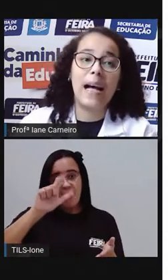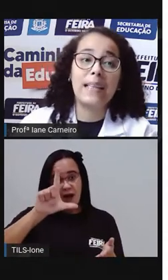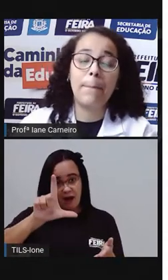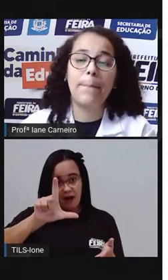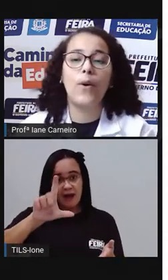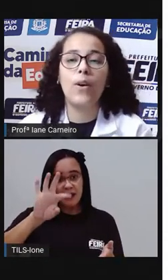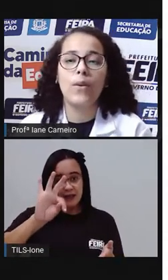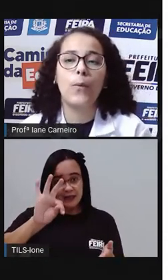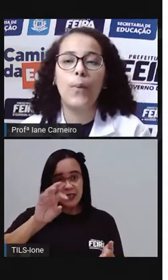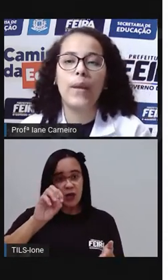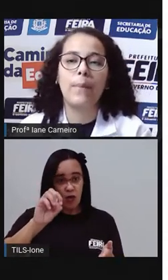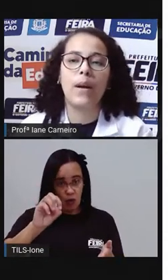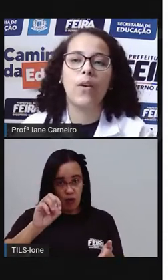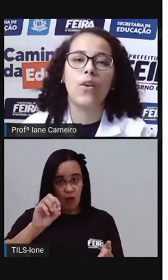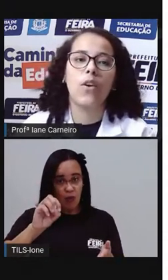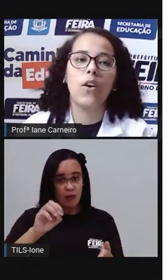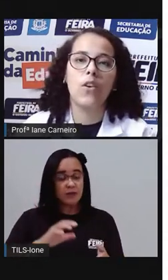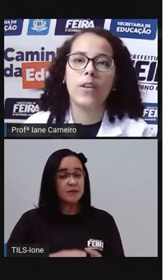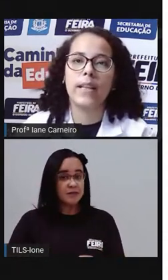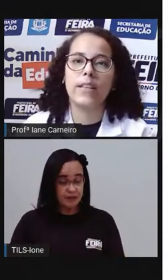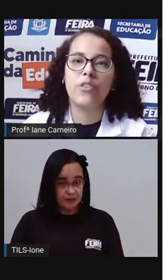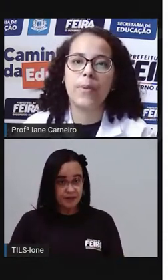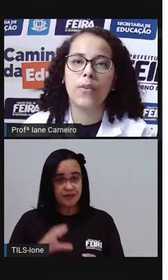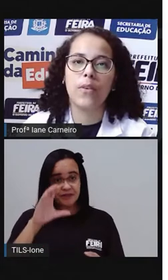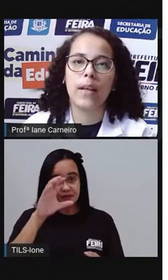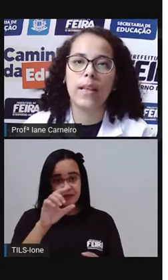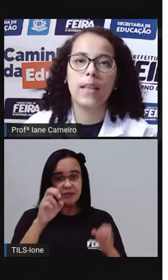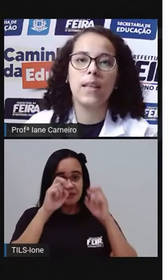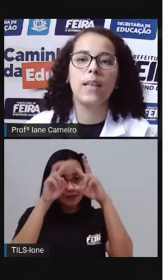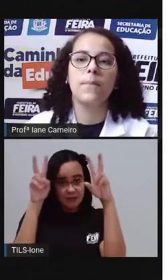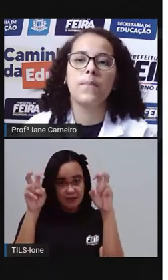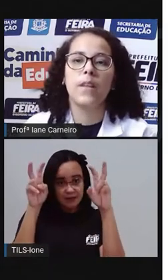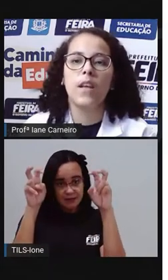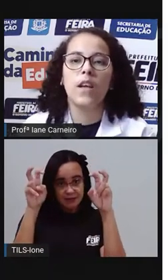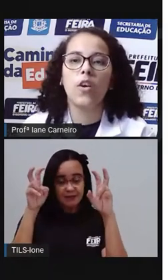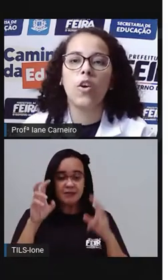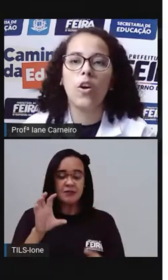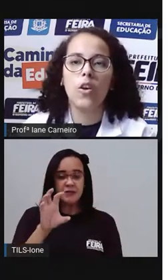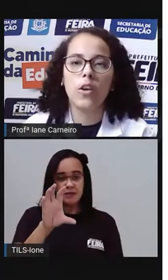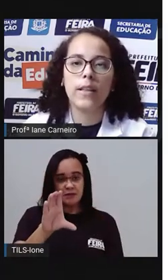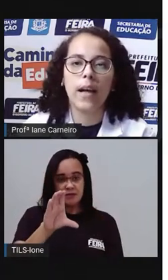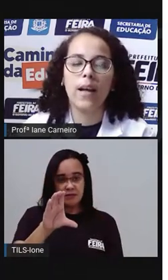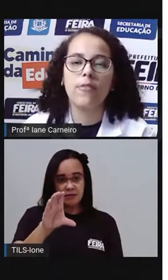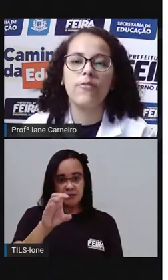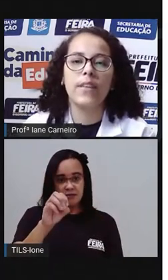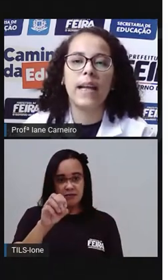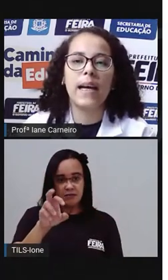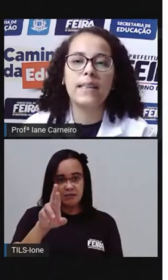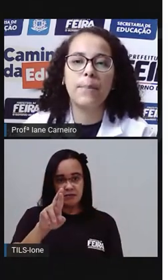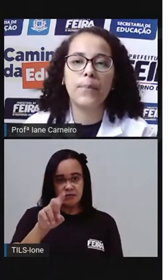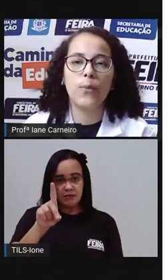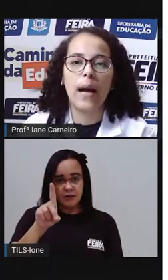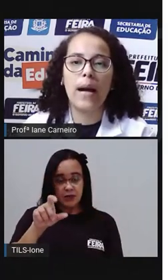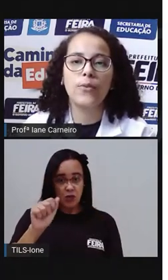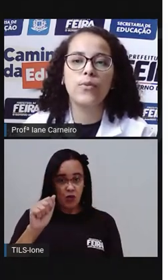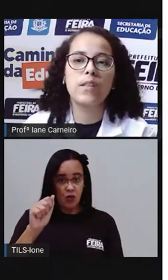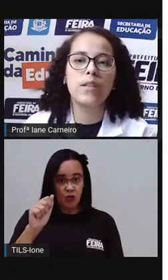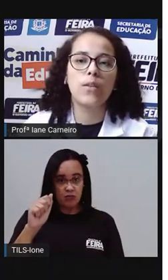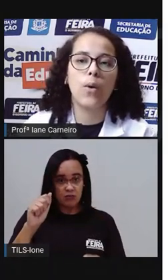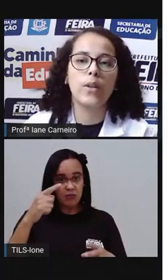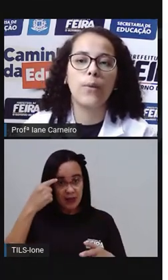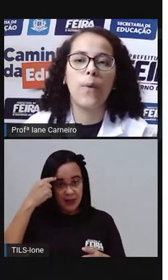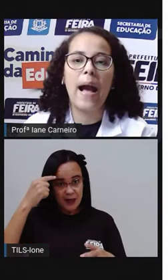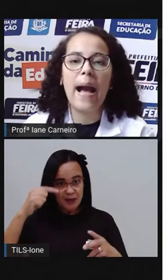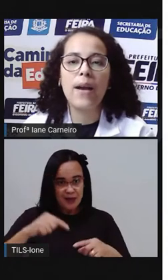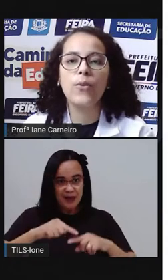Virada, ó, o poema. Corda, deixa eu colocar aqui. Corda virada para o alto se